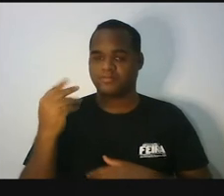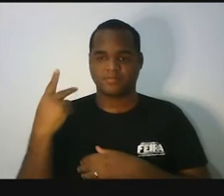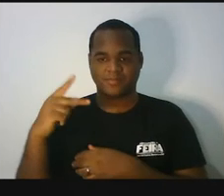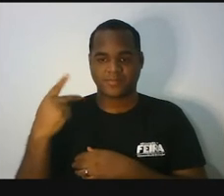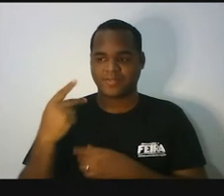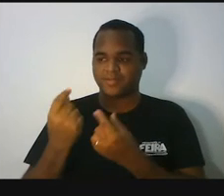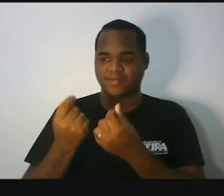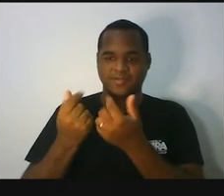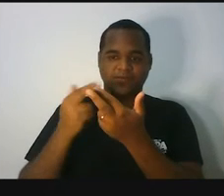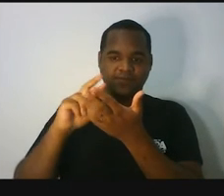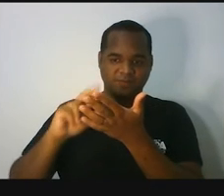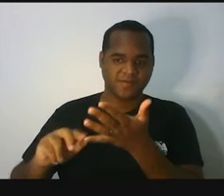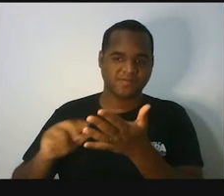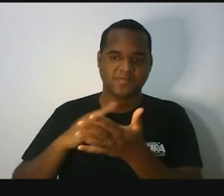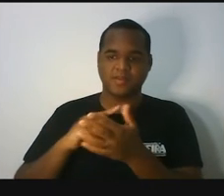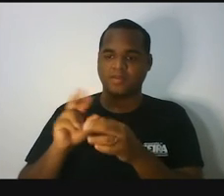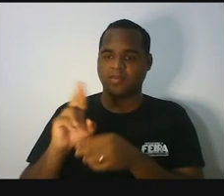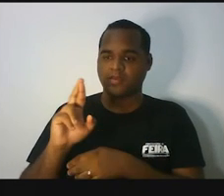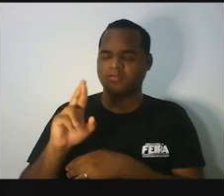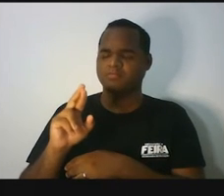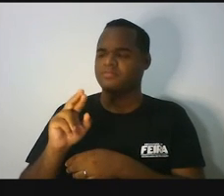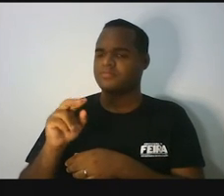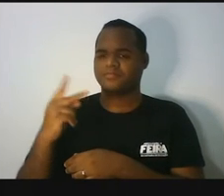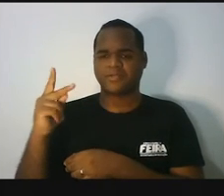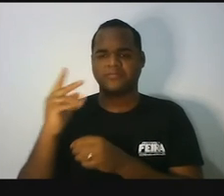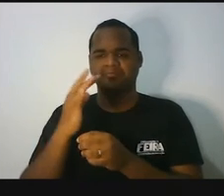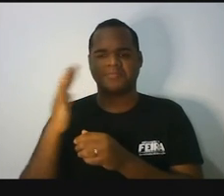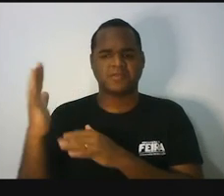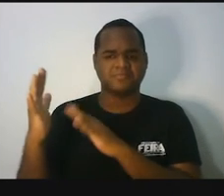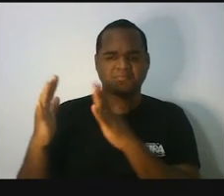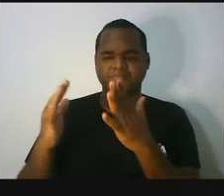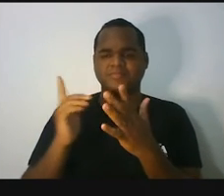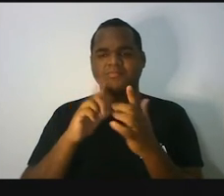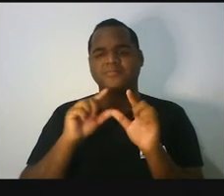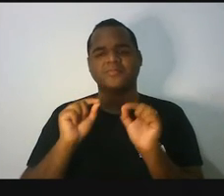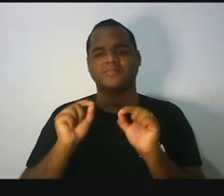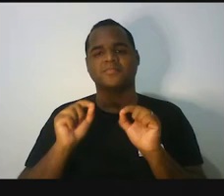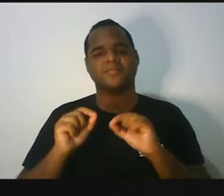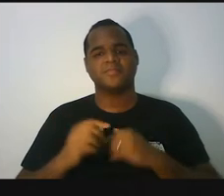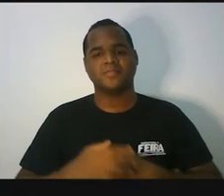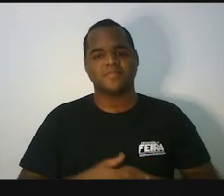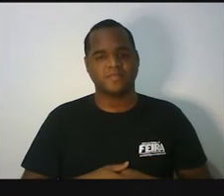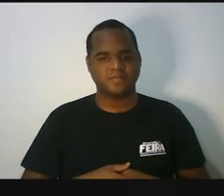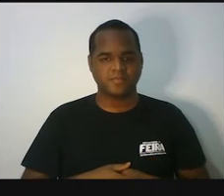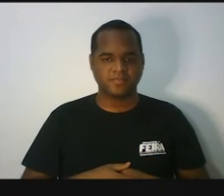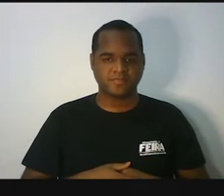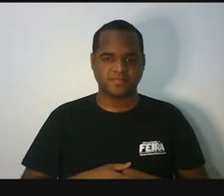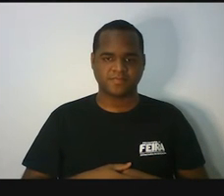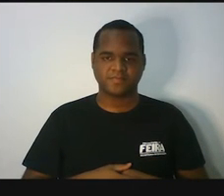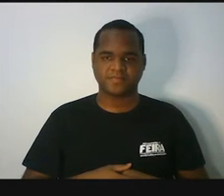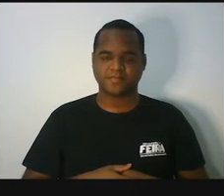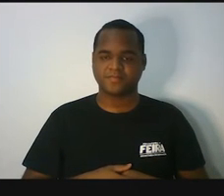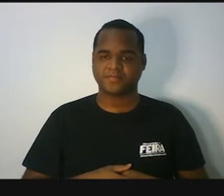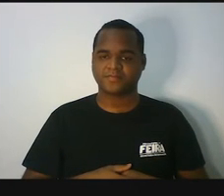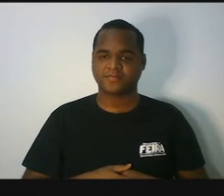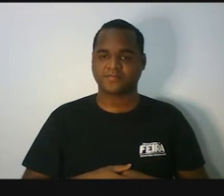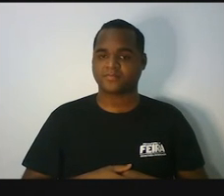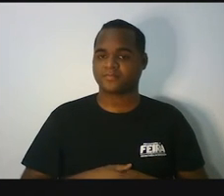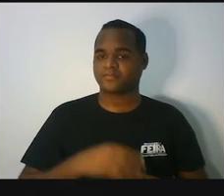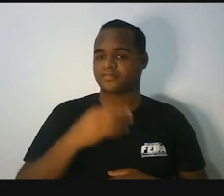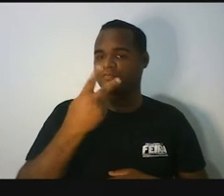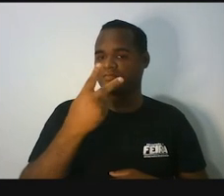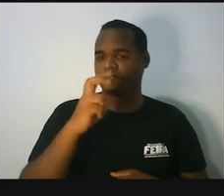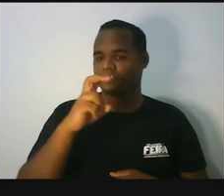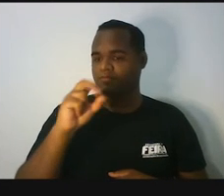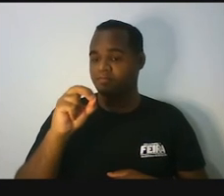reais? Bom, o é que a gente vai pensar? R$ 550 mil foi para fazer as duas